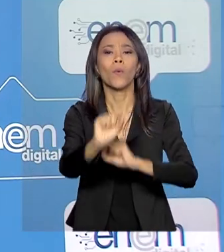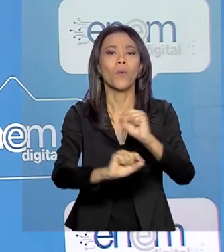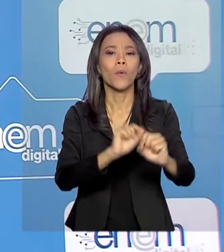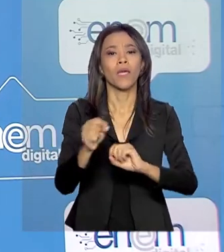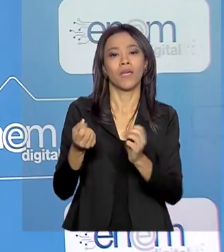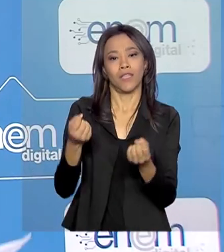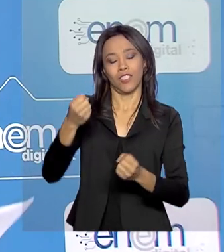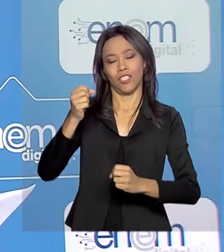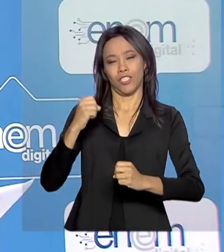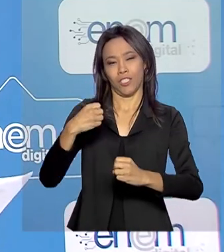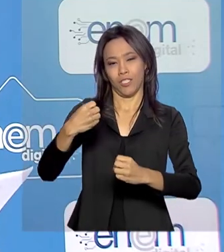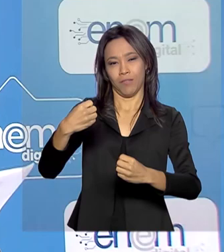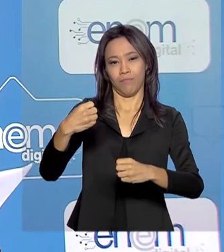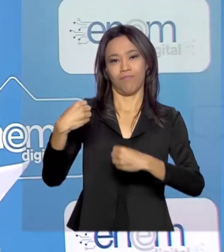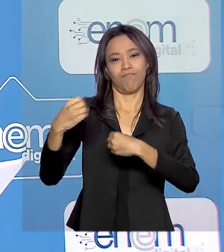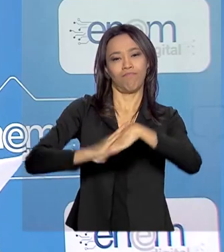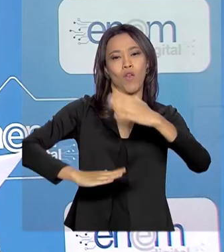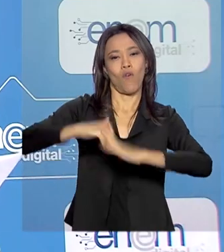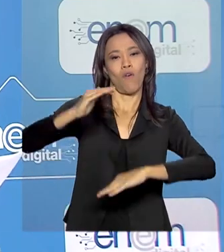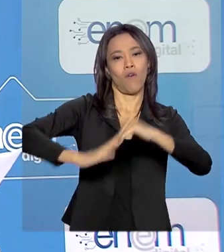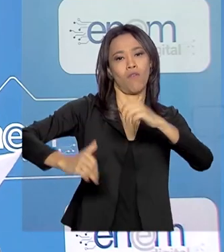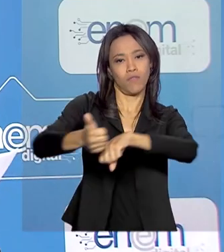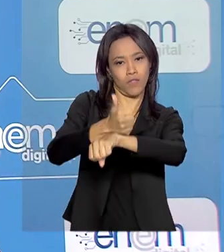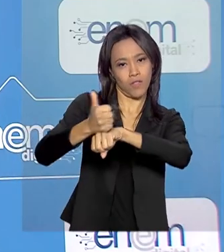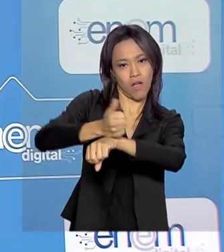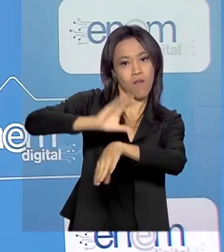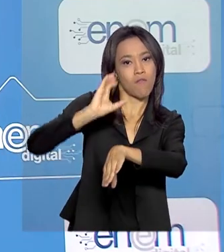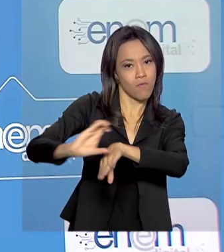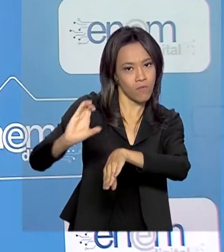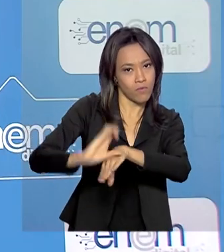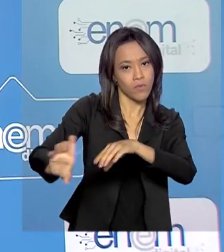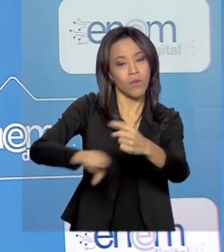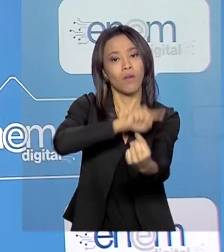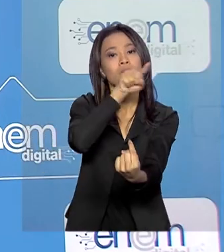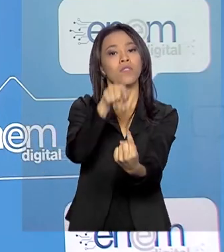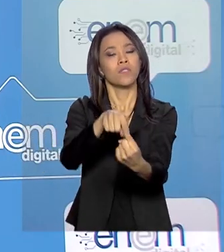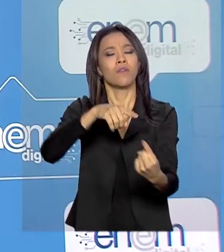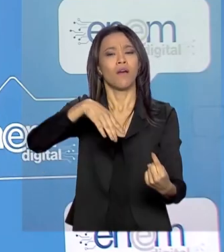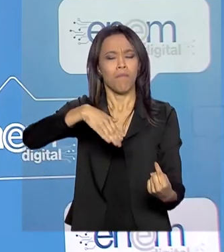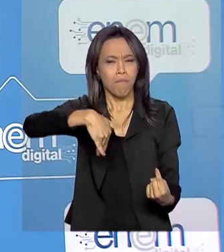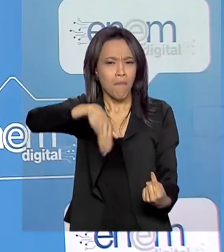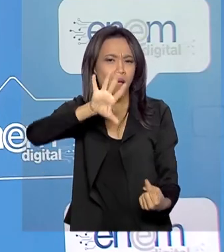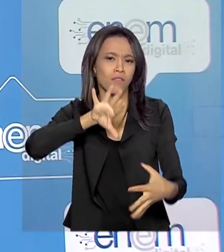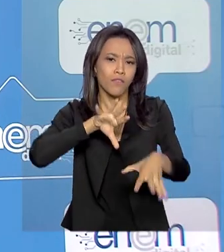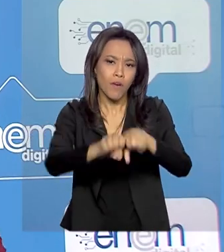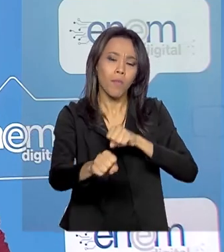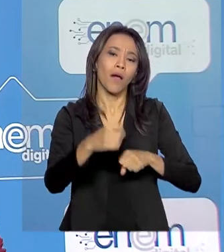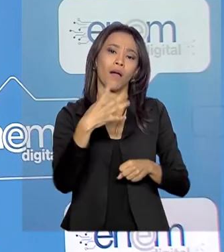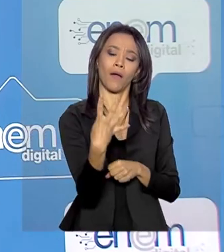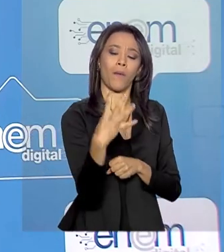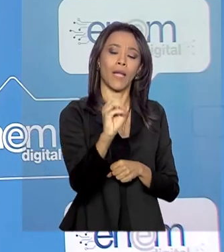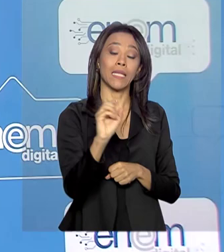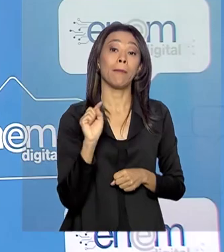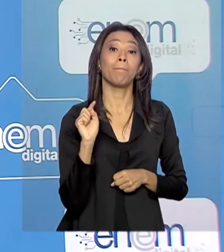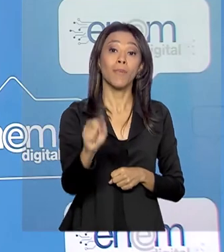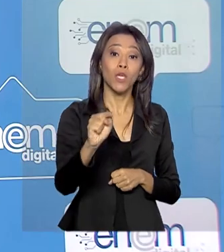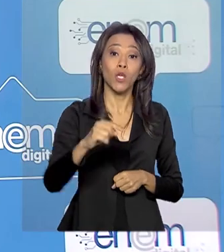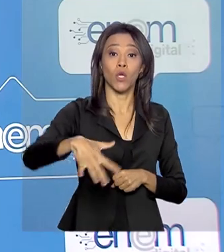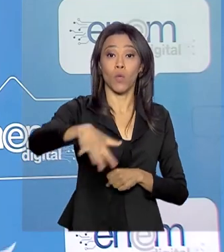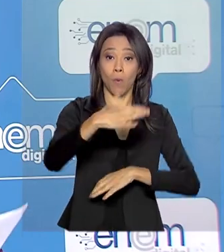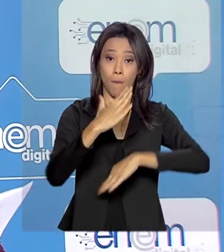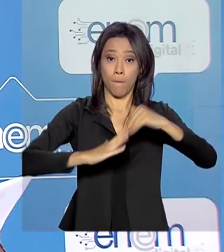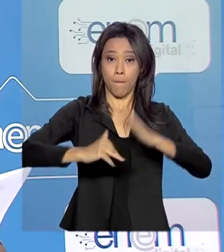profissional. A previsão é de formar pelo menos mais 40 mil profissionais, professores em áreas